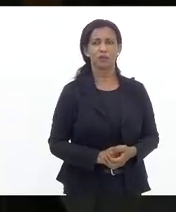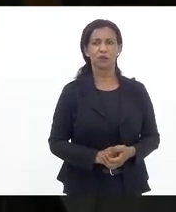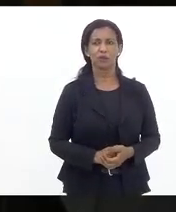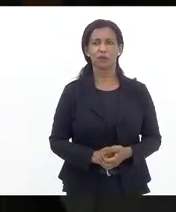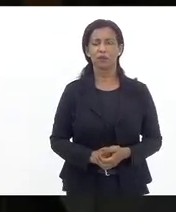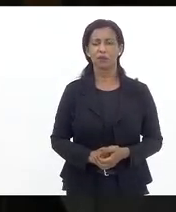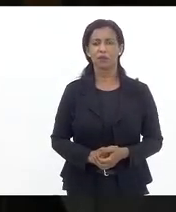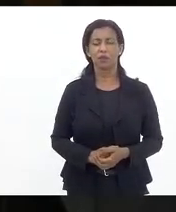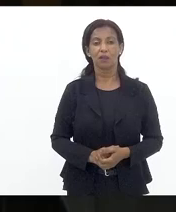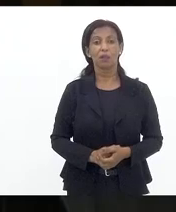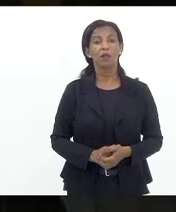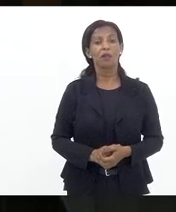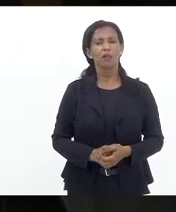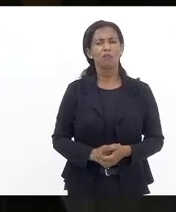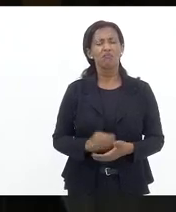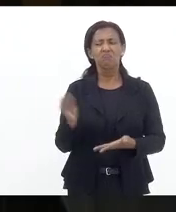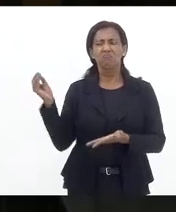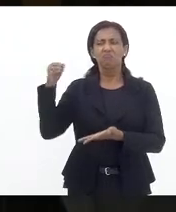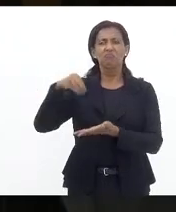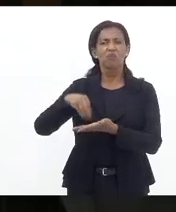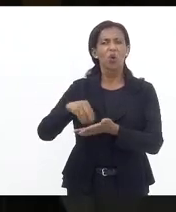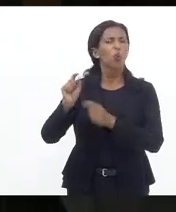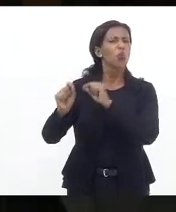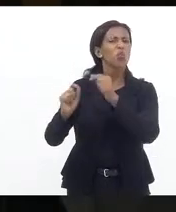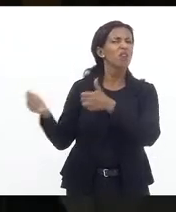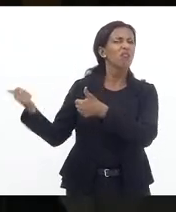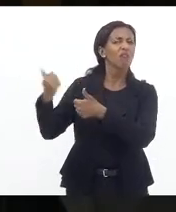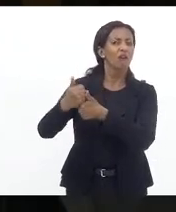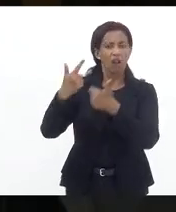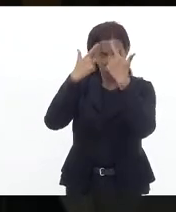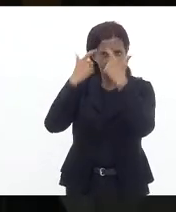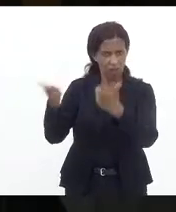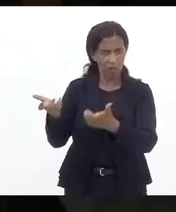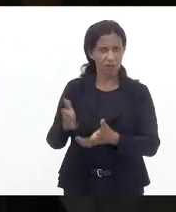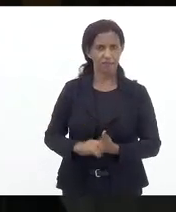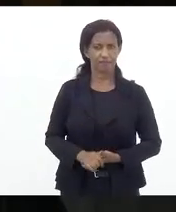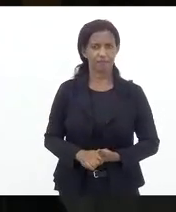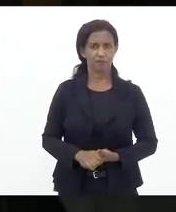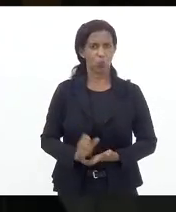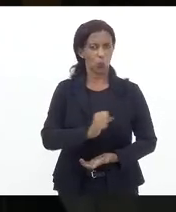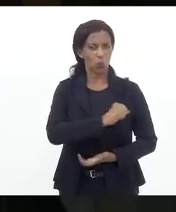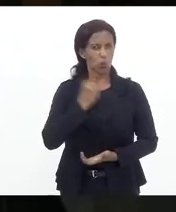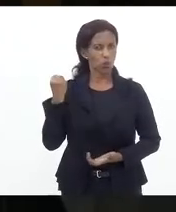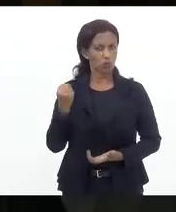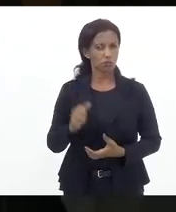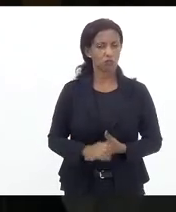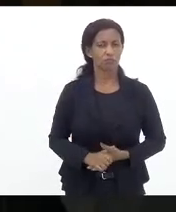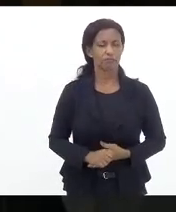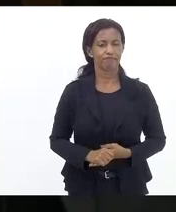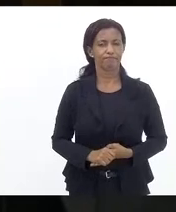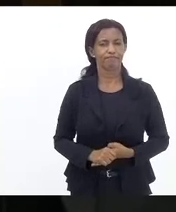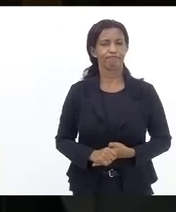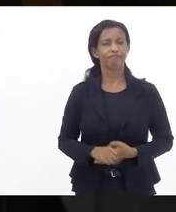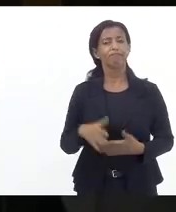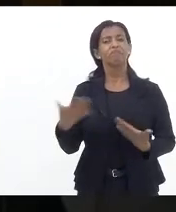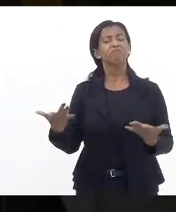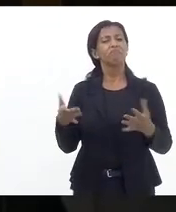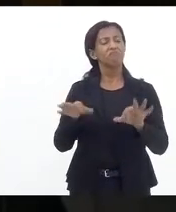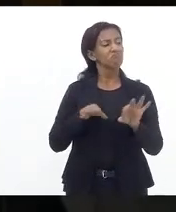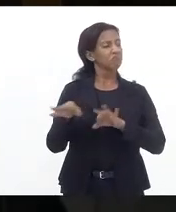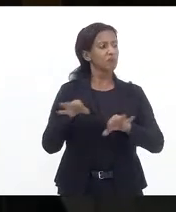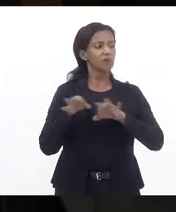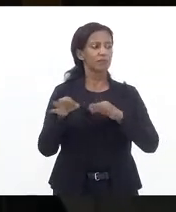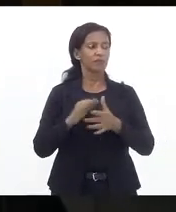para colocar o que no lugar a violência o ódio qual é o projeto